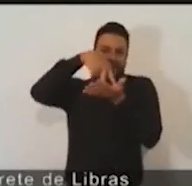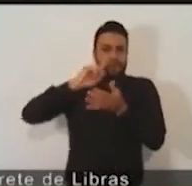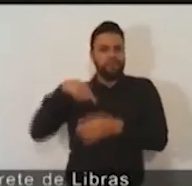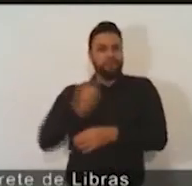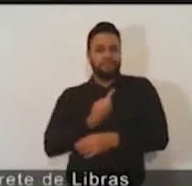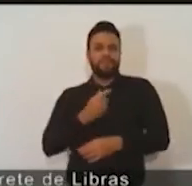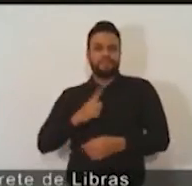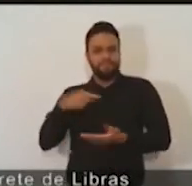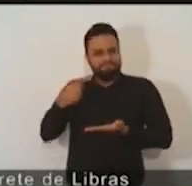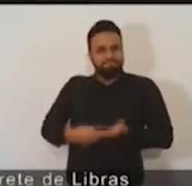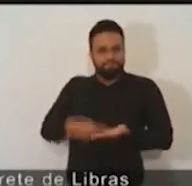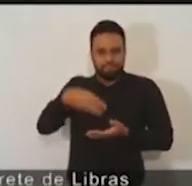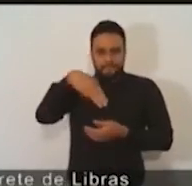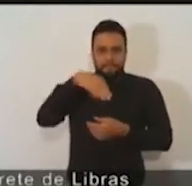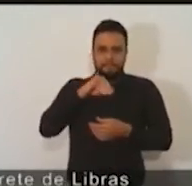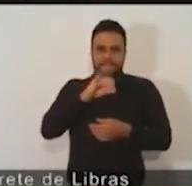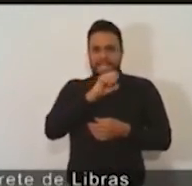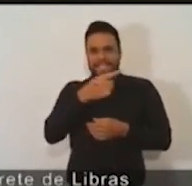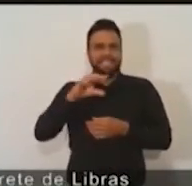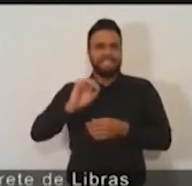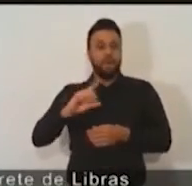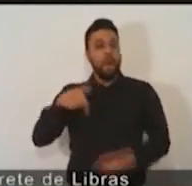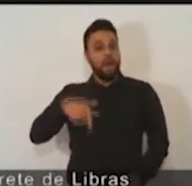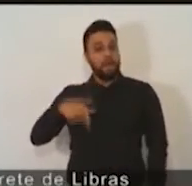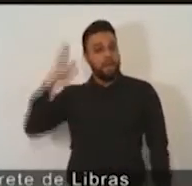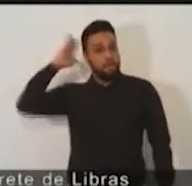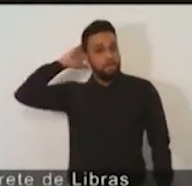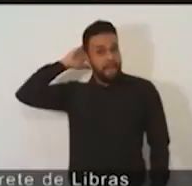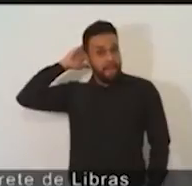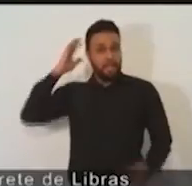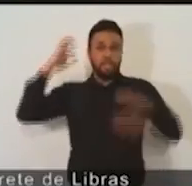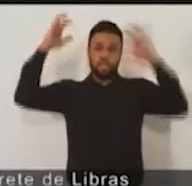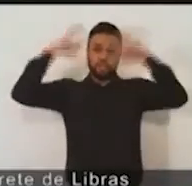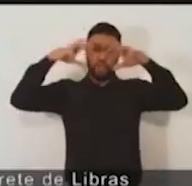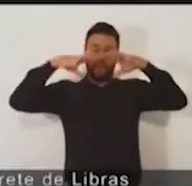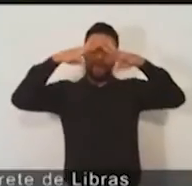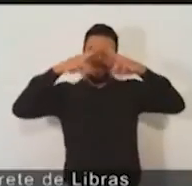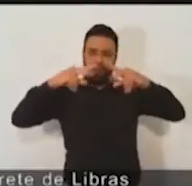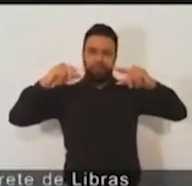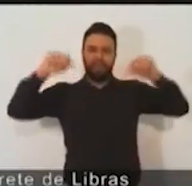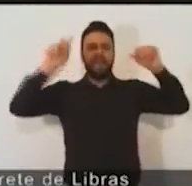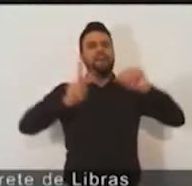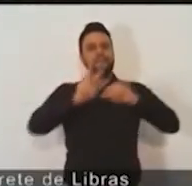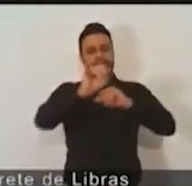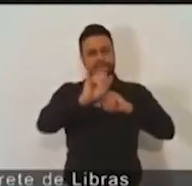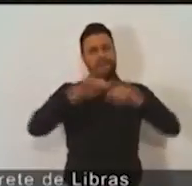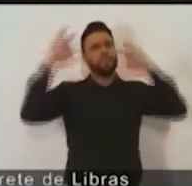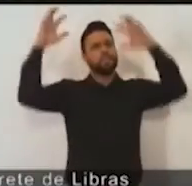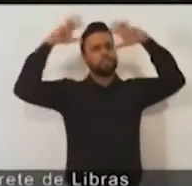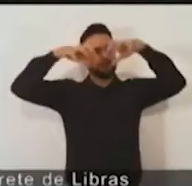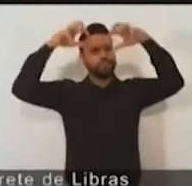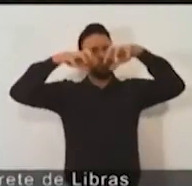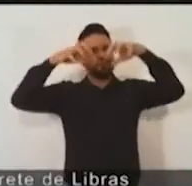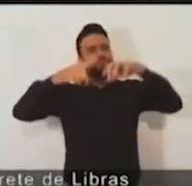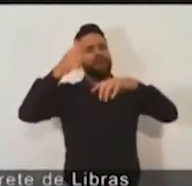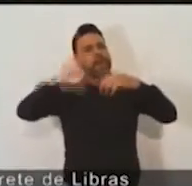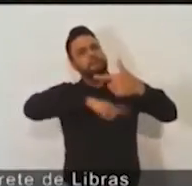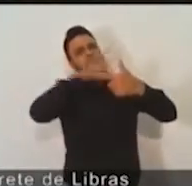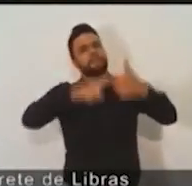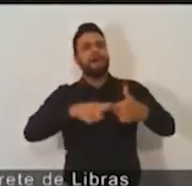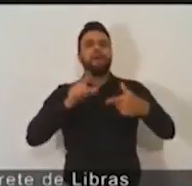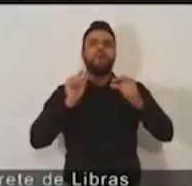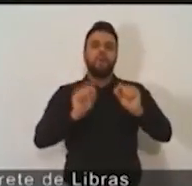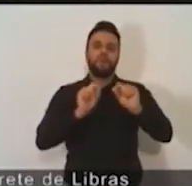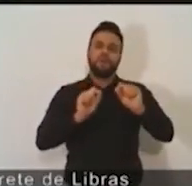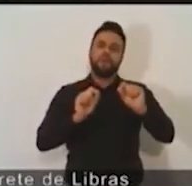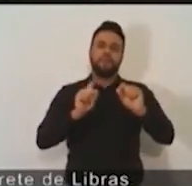em Belém do Pará, a chuva já passou, mas está vindo outra para abraçar os brasileiros. E, sobretudo, agradecer ao Senhor